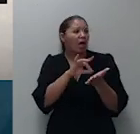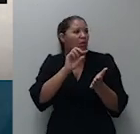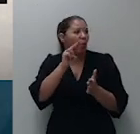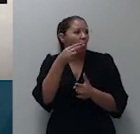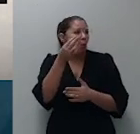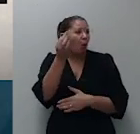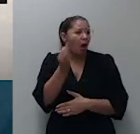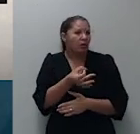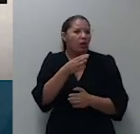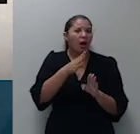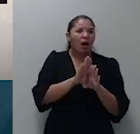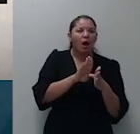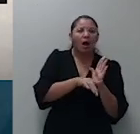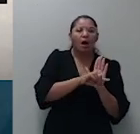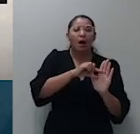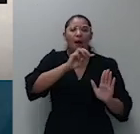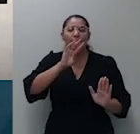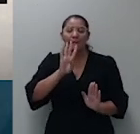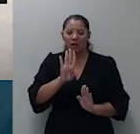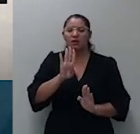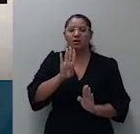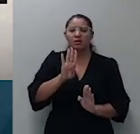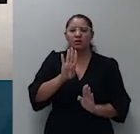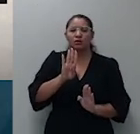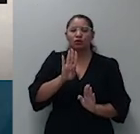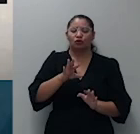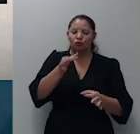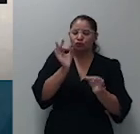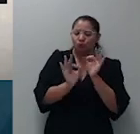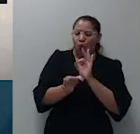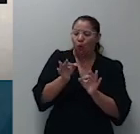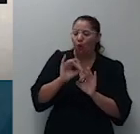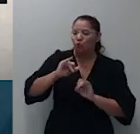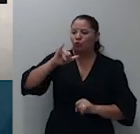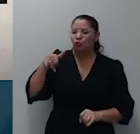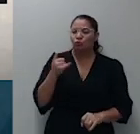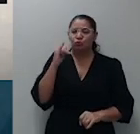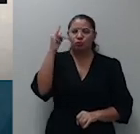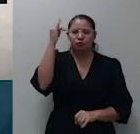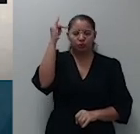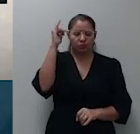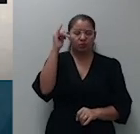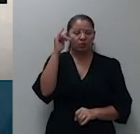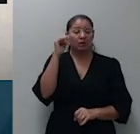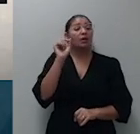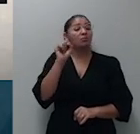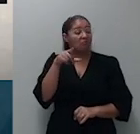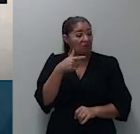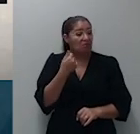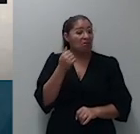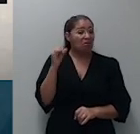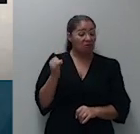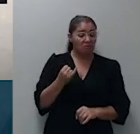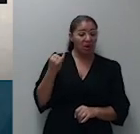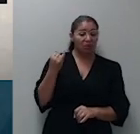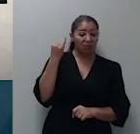ao termo inicial dos juros moratórios. São esses dois pontos que abordam o inconformismo.